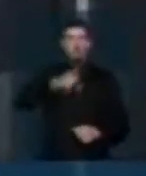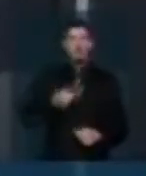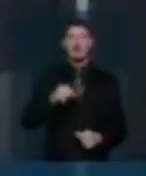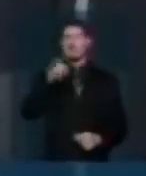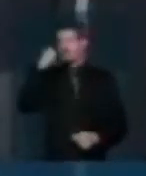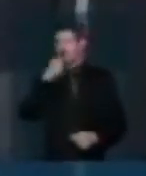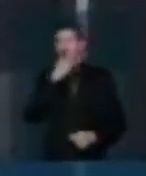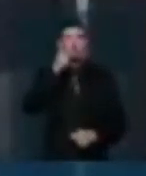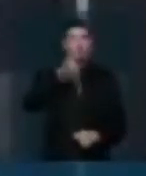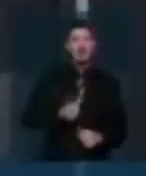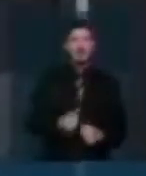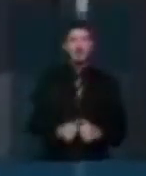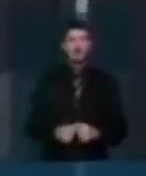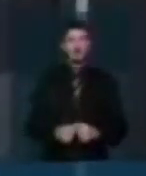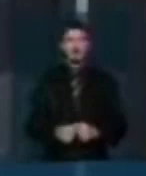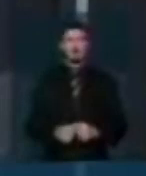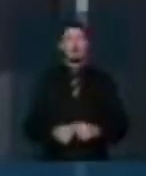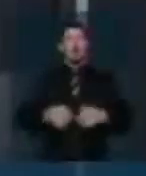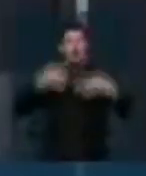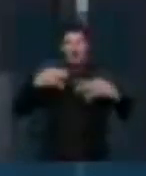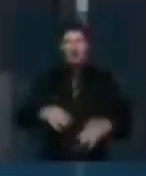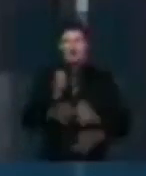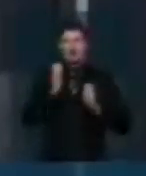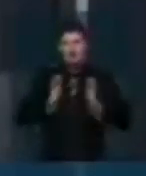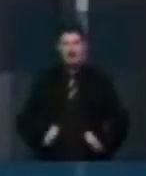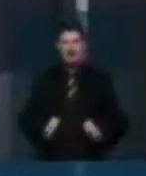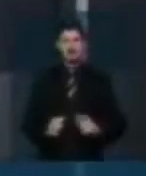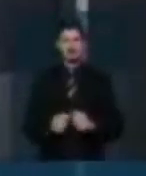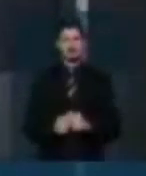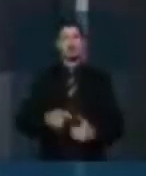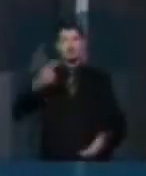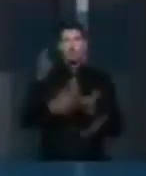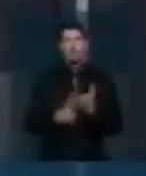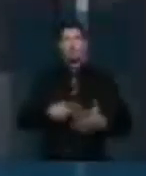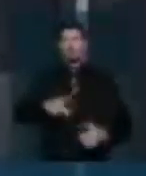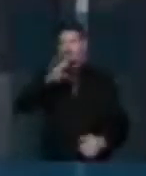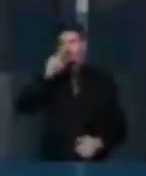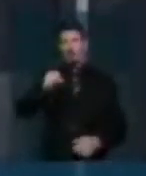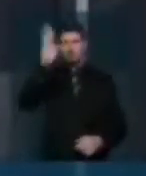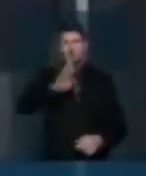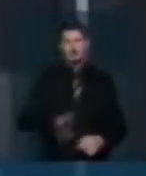senadores e senadoras honestos e comprometidos com o Brasil. Muito obrigado.